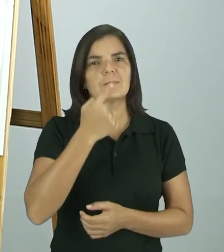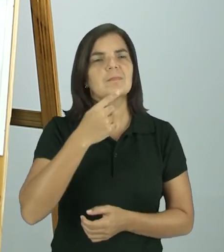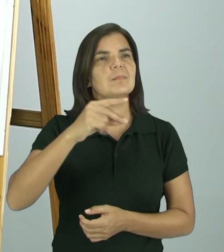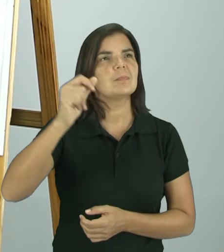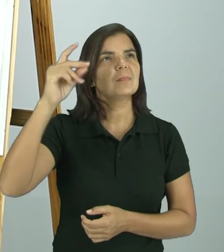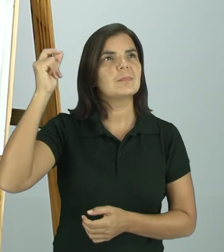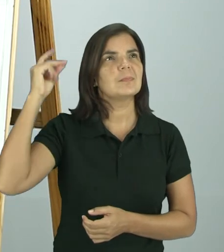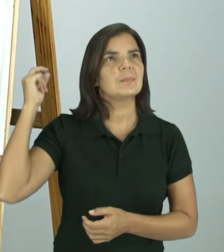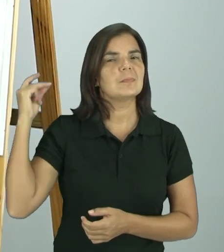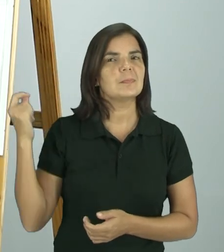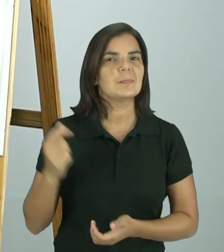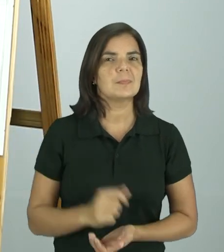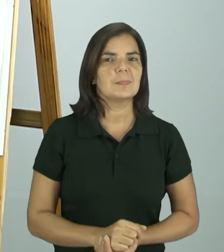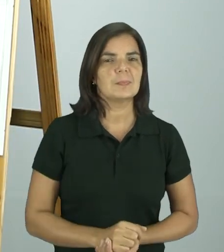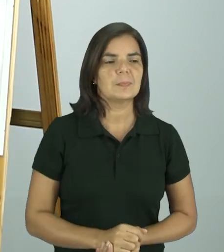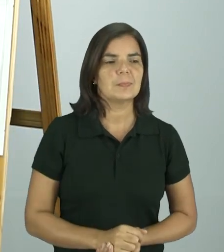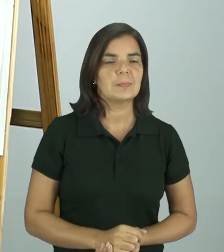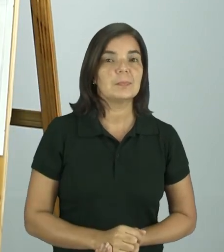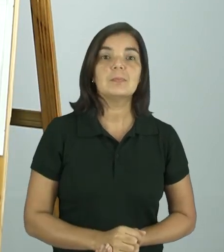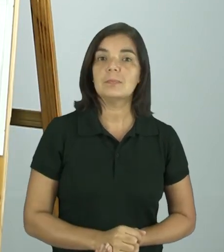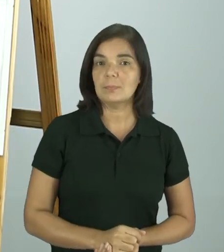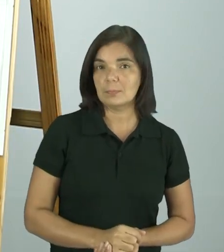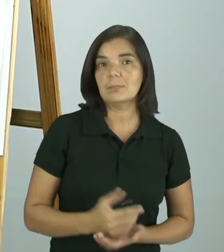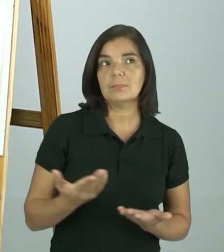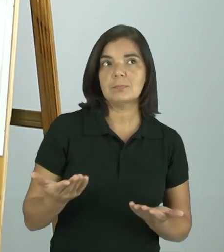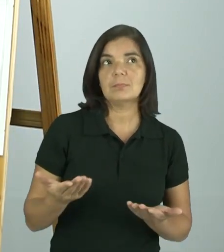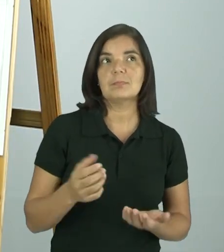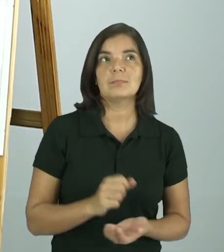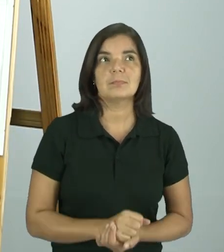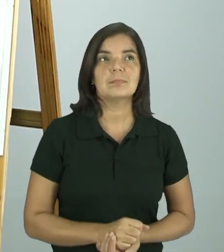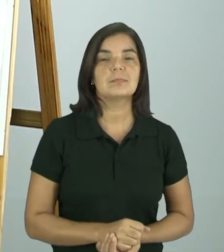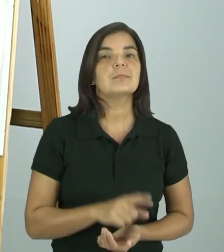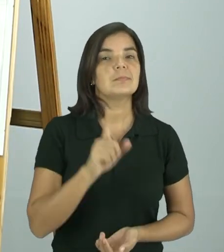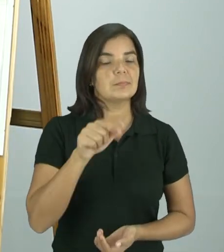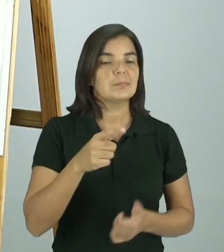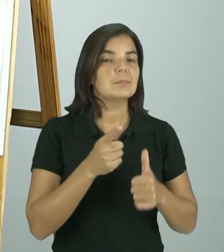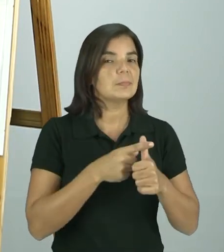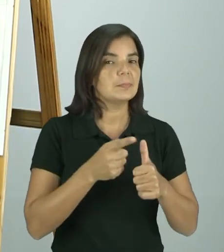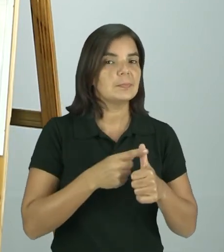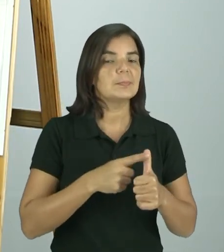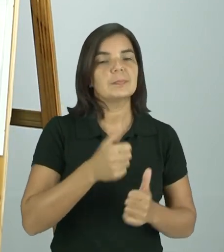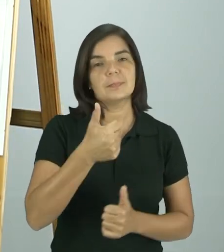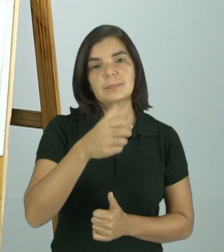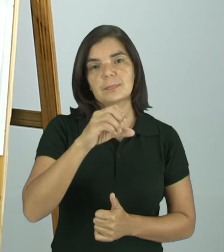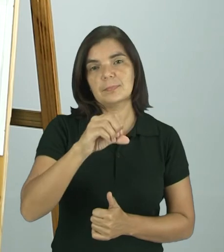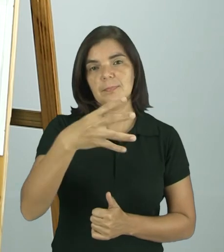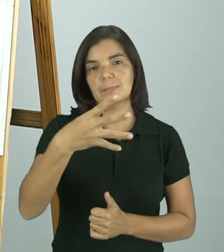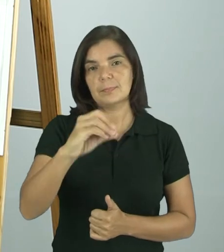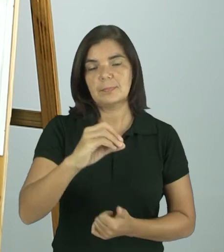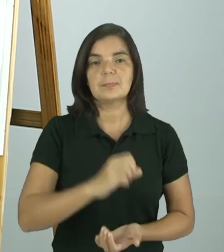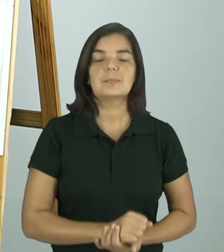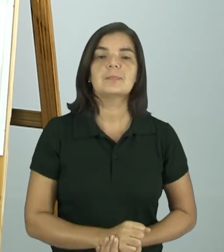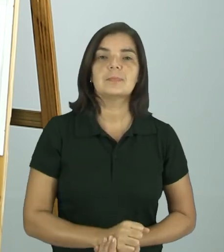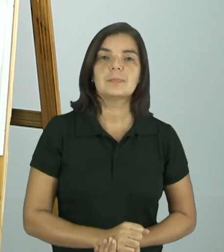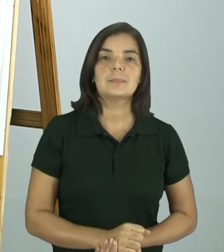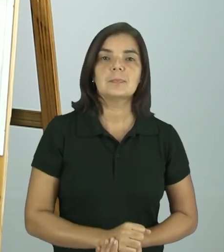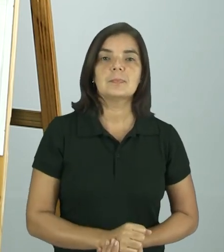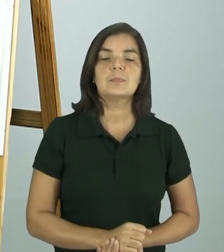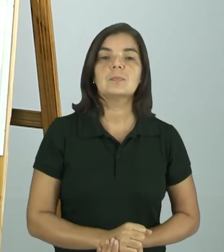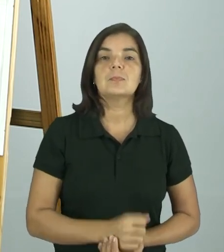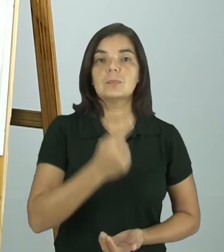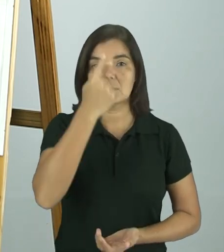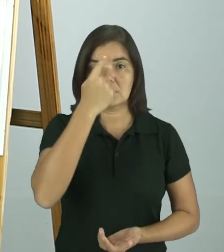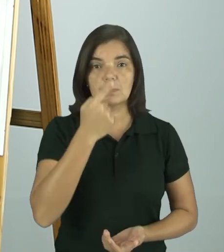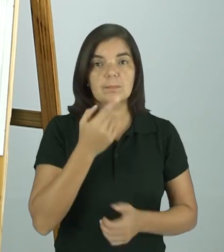antiga? Isso. Esta daqui, não é mesmo? A primeira, de 1940. E a